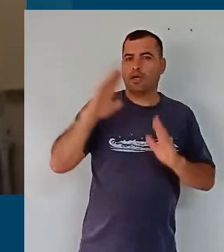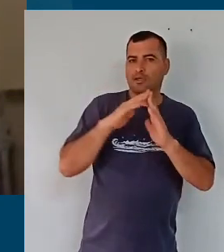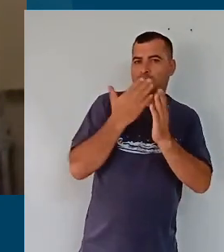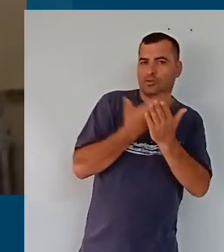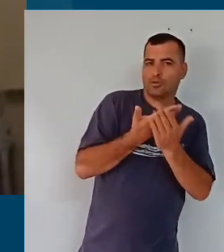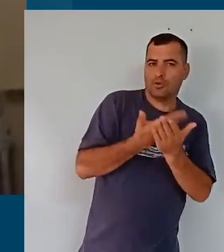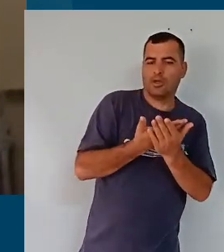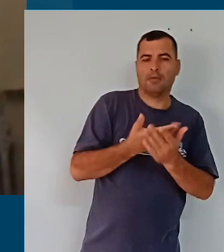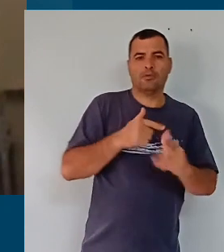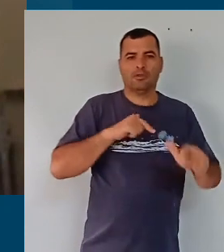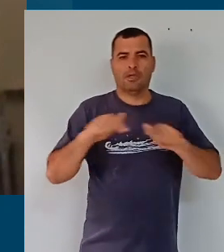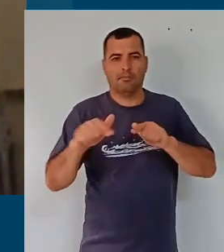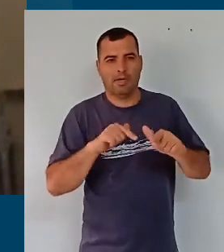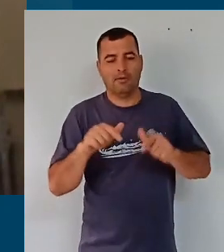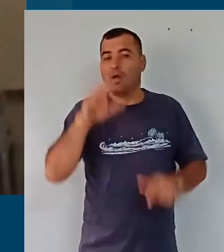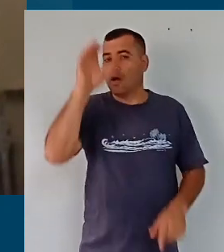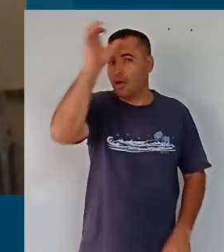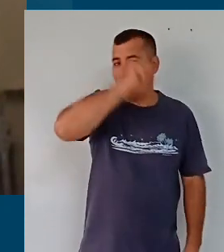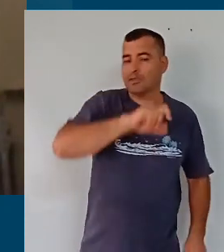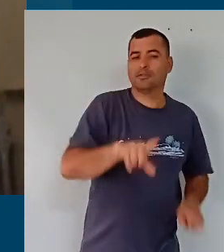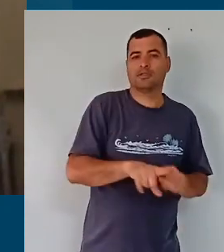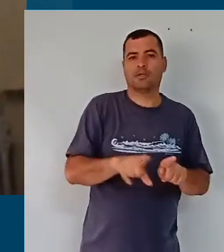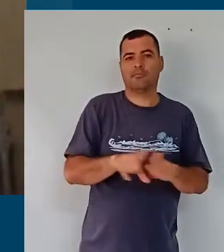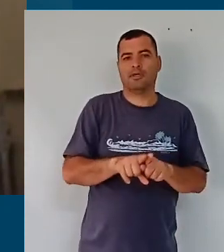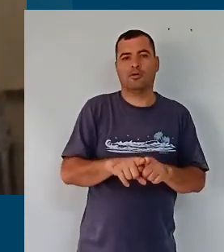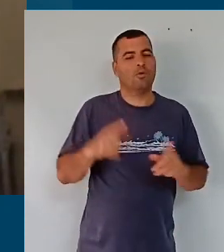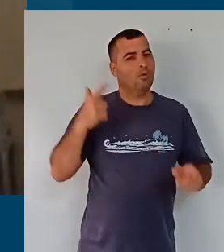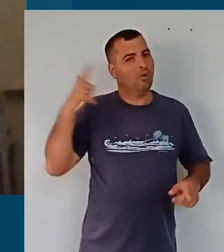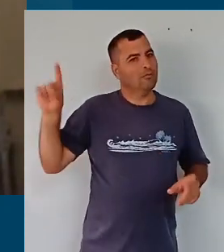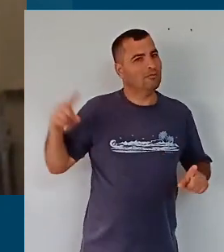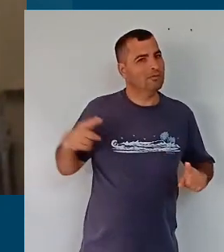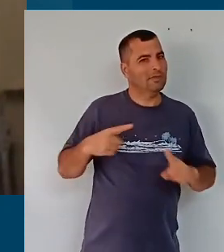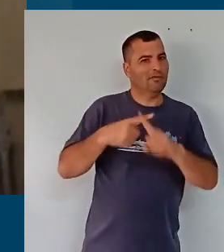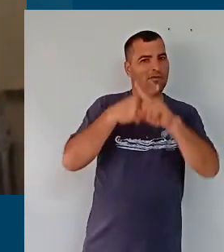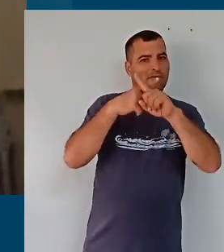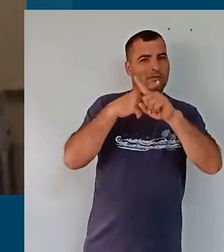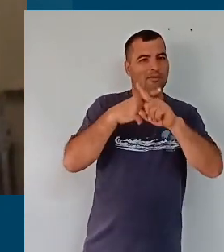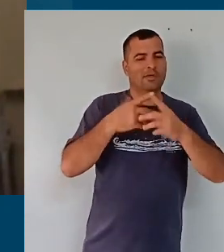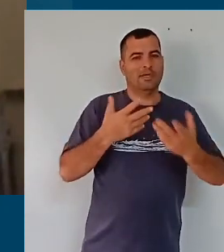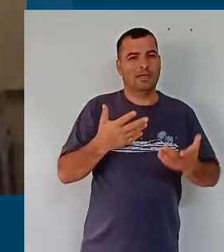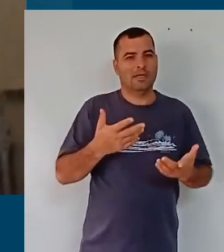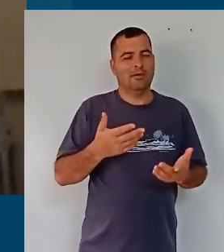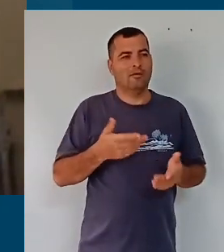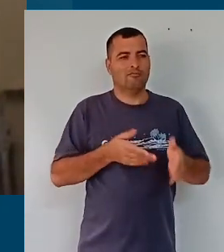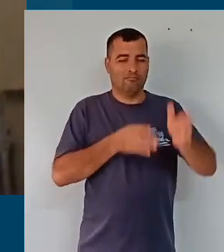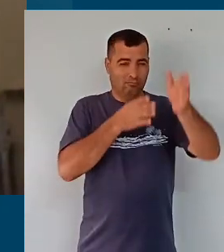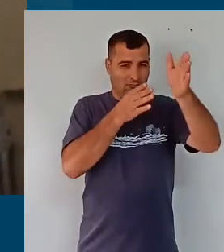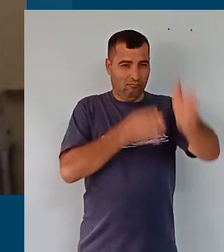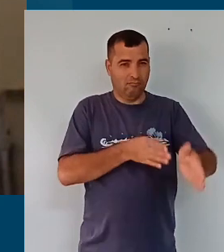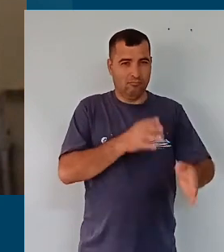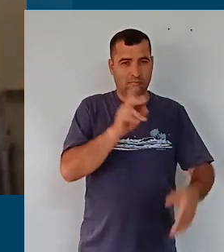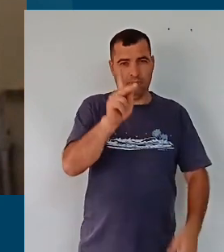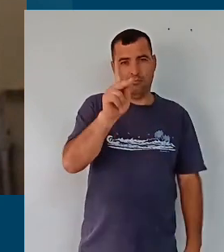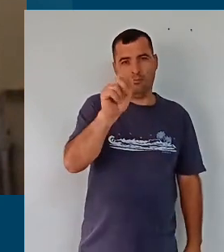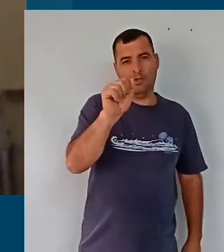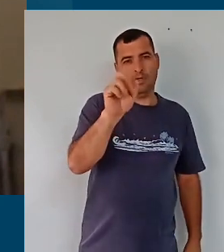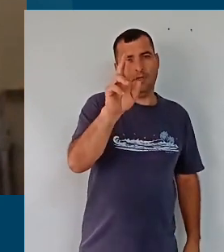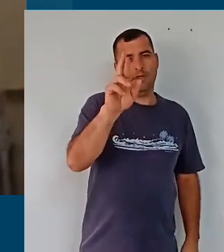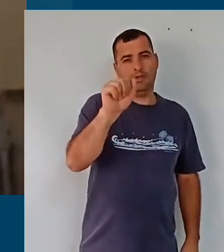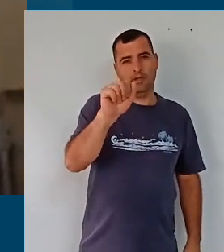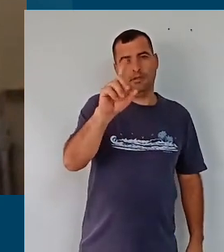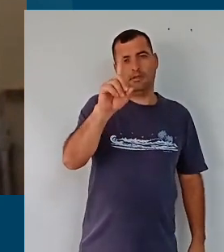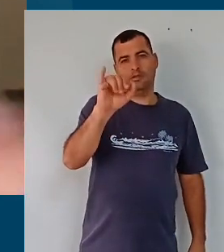a nossa prática, para as nossas aprendizagens. O outro desafio que nós temos é romper com os paradigmas. A educação